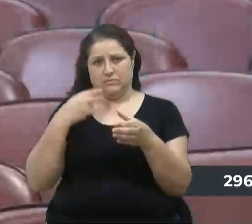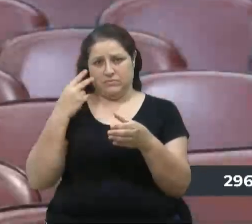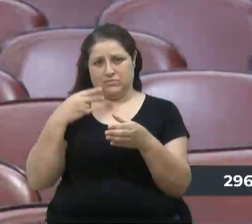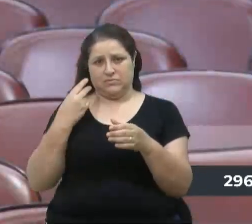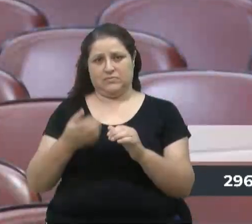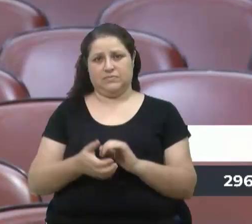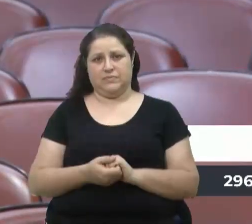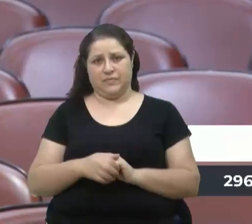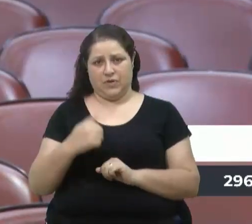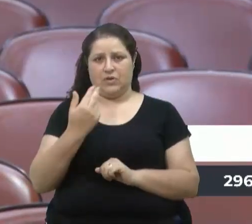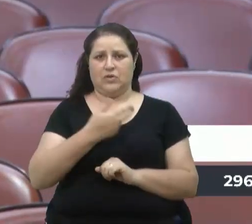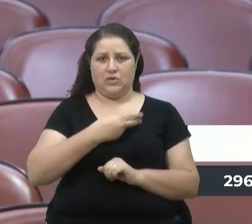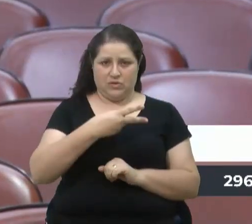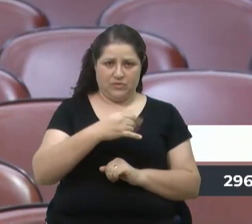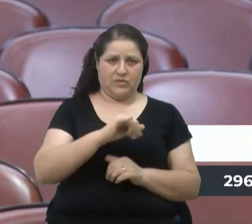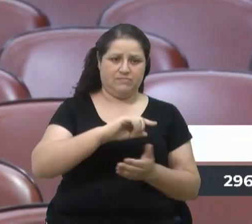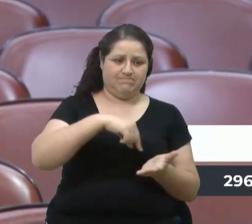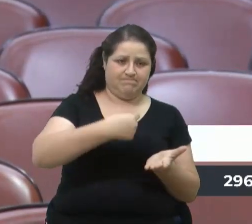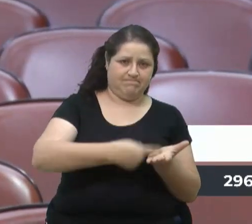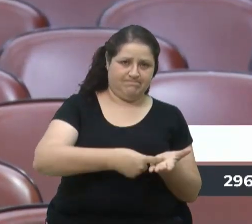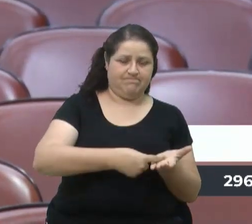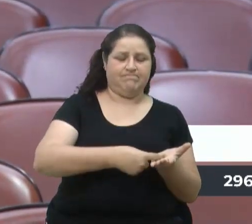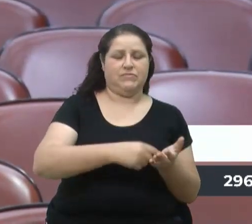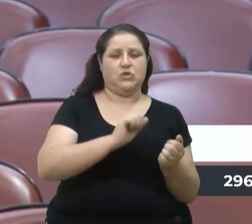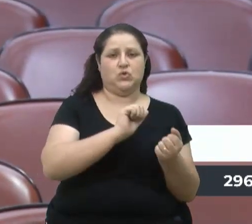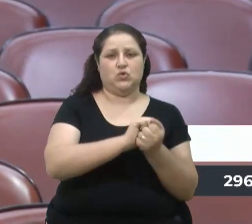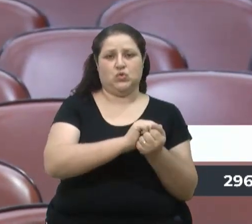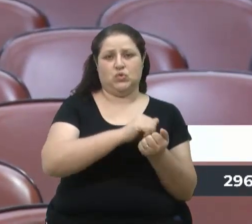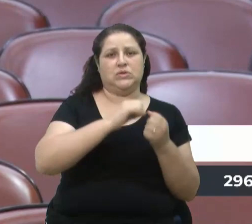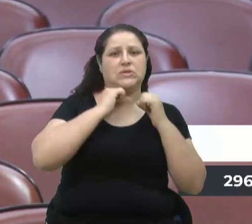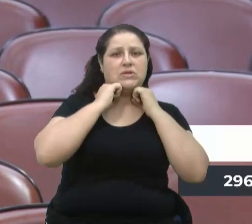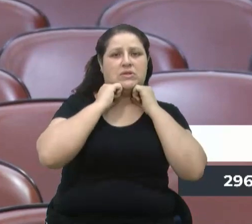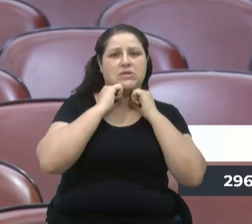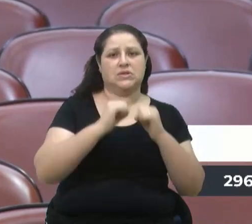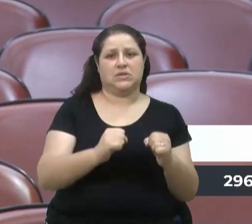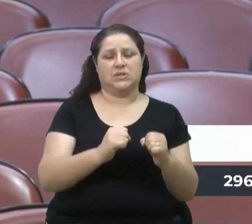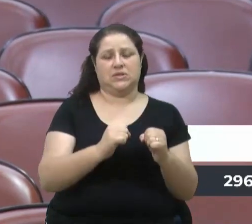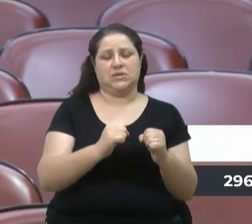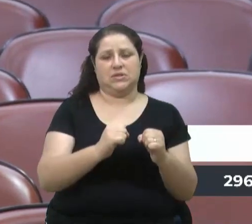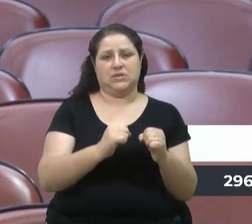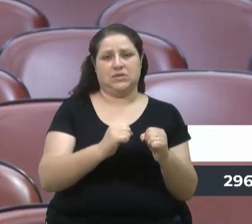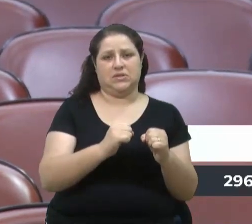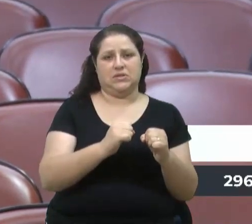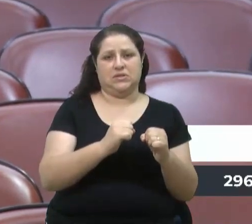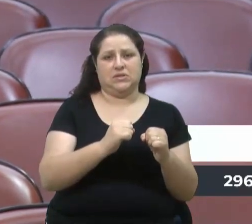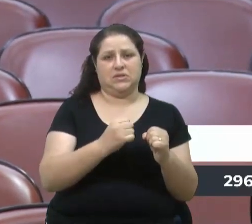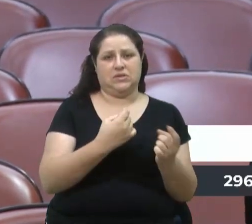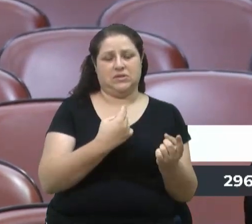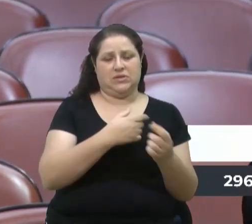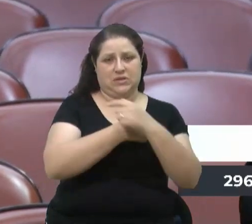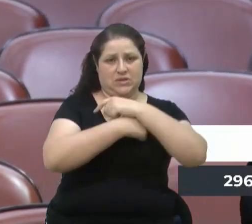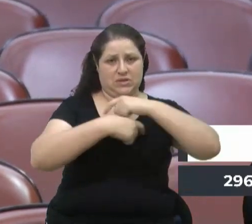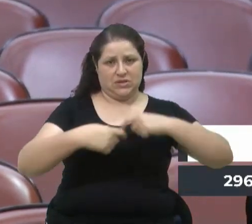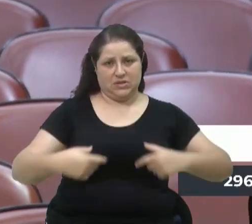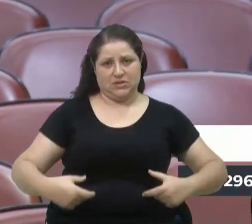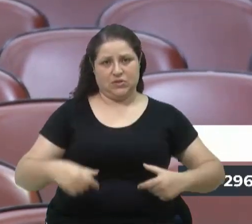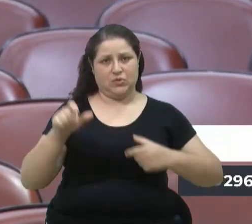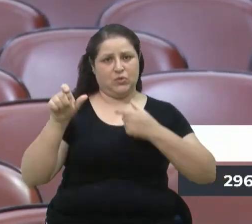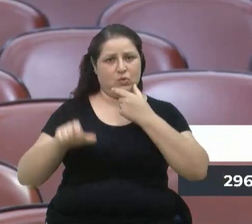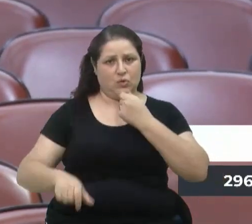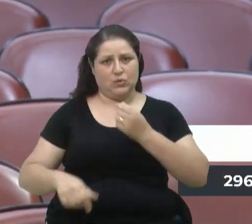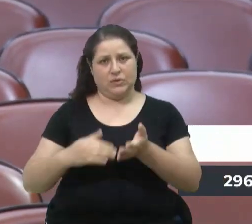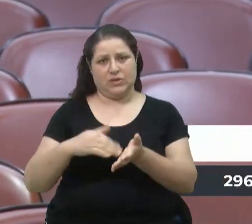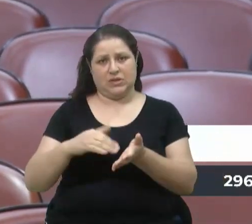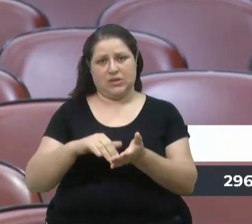Estamos marcando com a secretária de Trânsito. Vamos chamar o secretário Afonso, que tanto trabalha